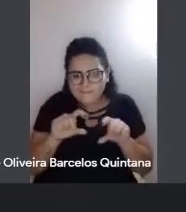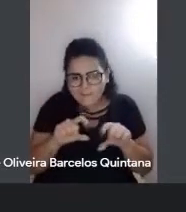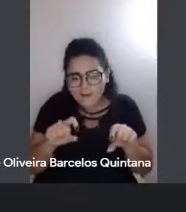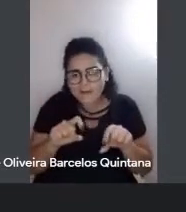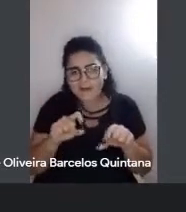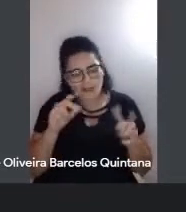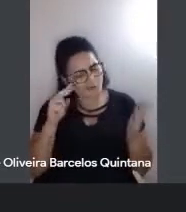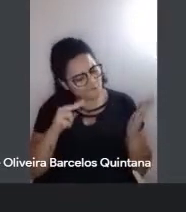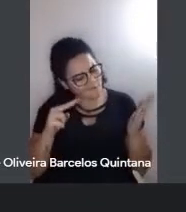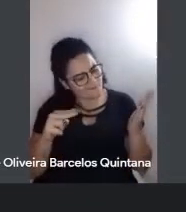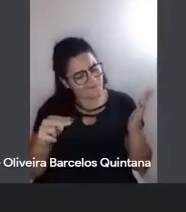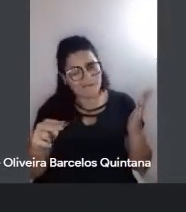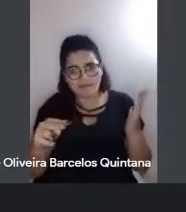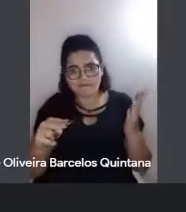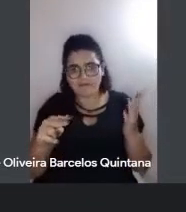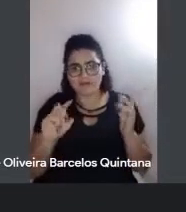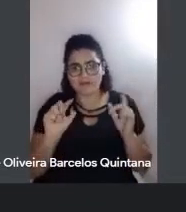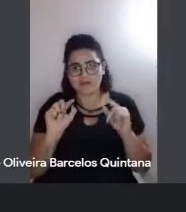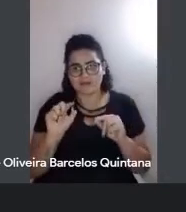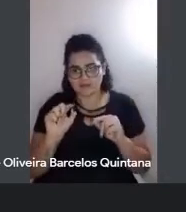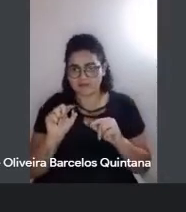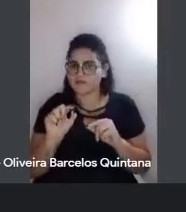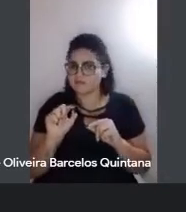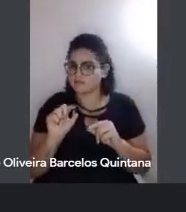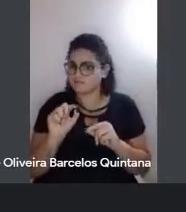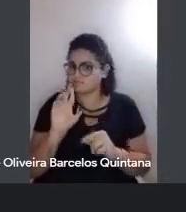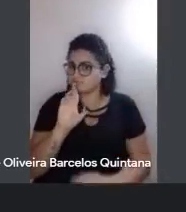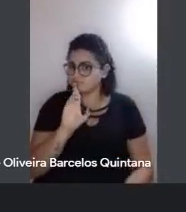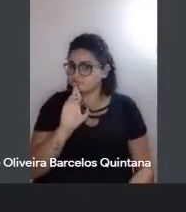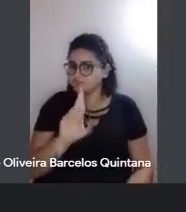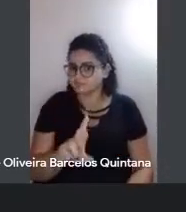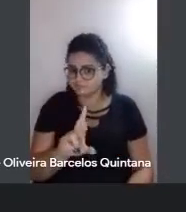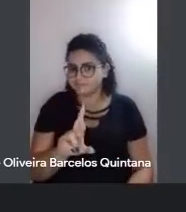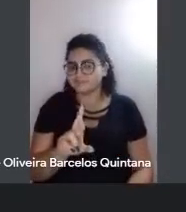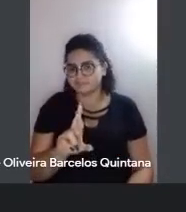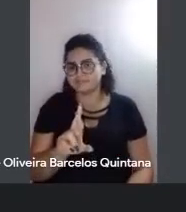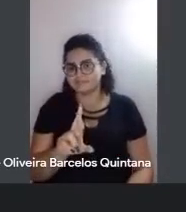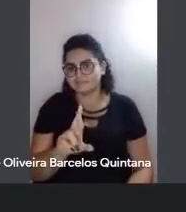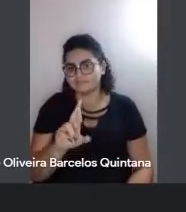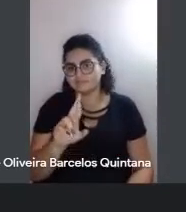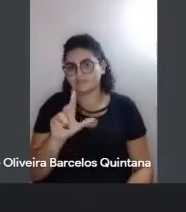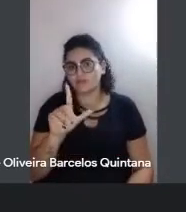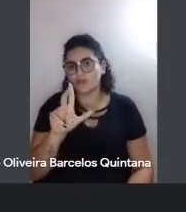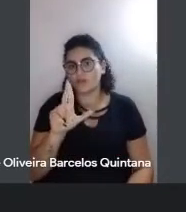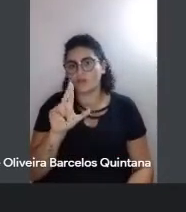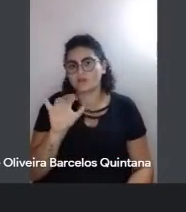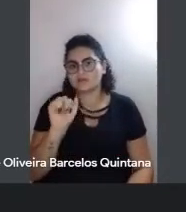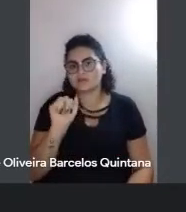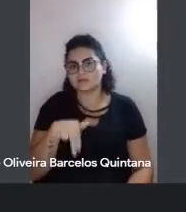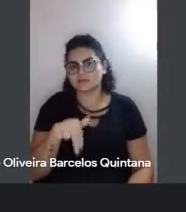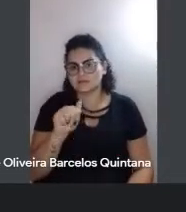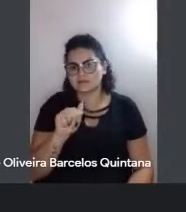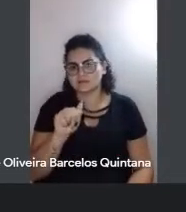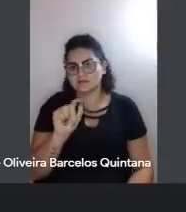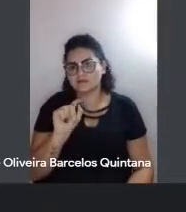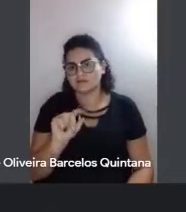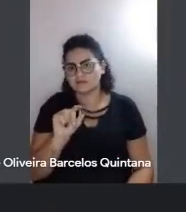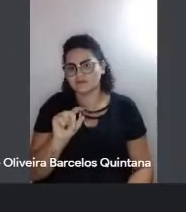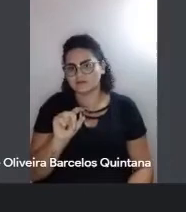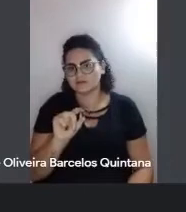trechinhos e eu até ousaria responder a pergunta da Luciana, no sentido de que